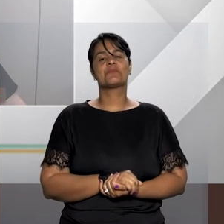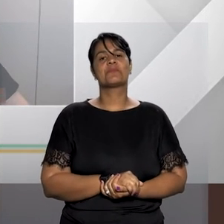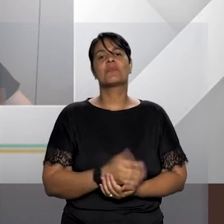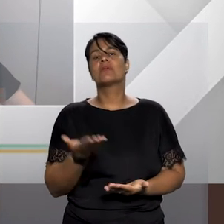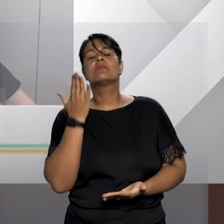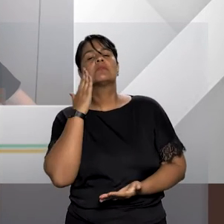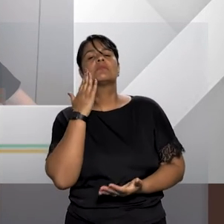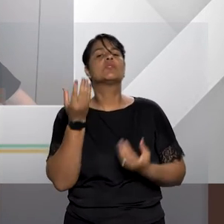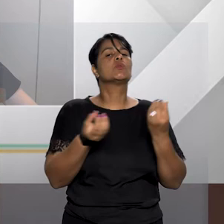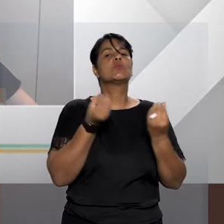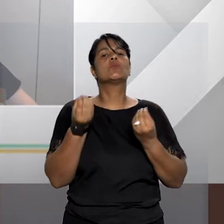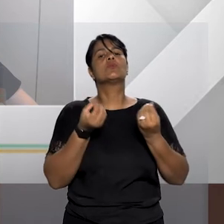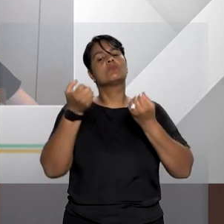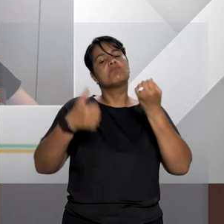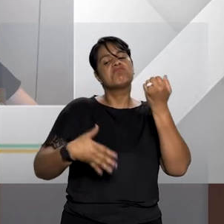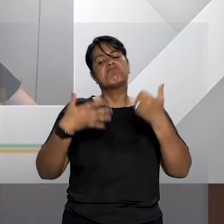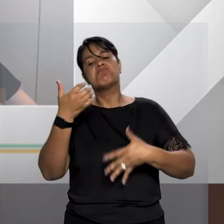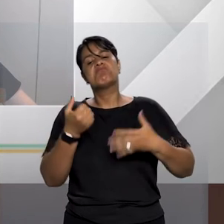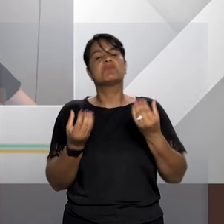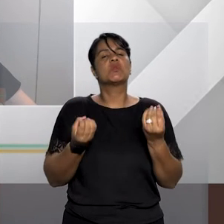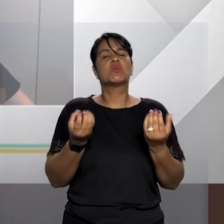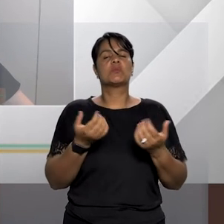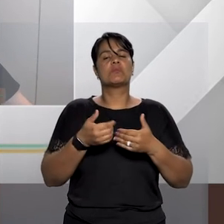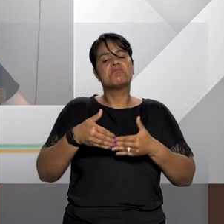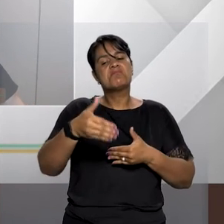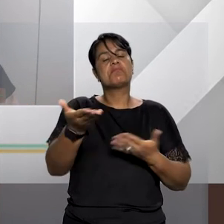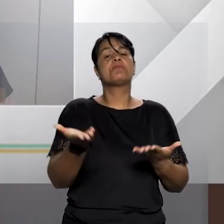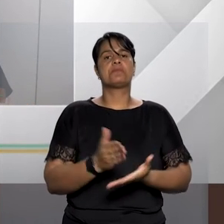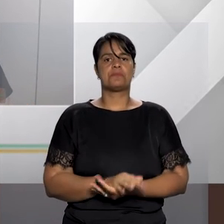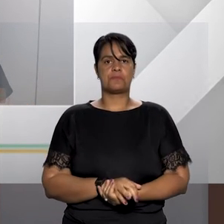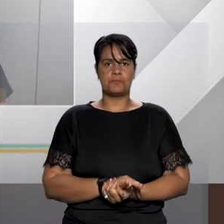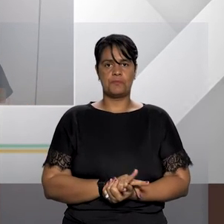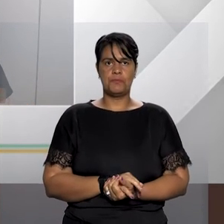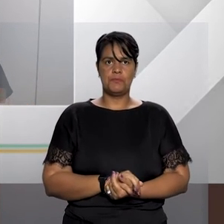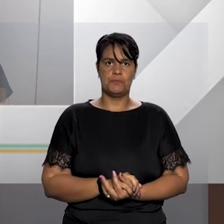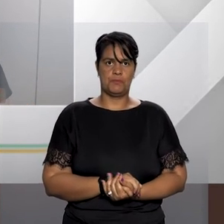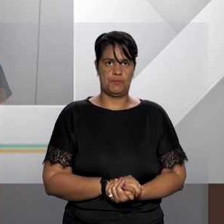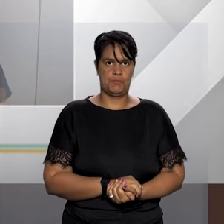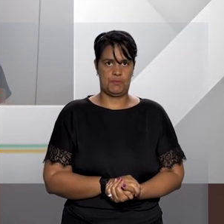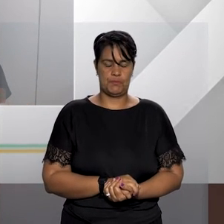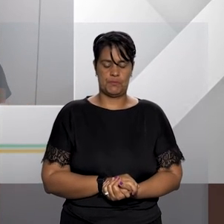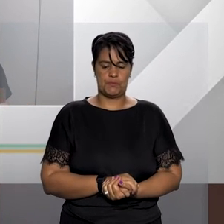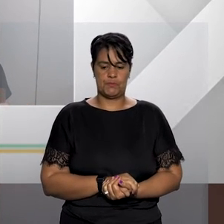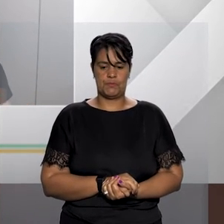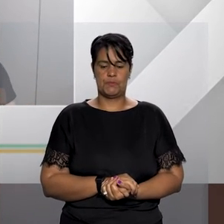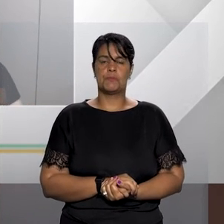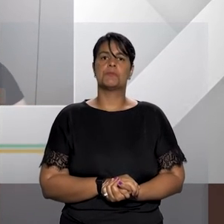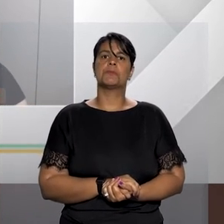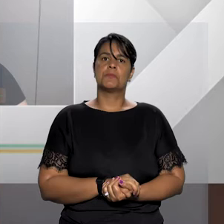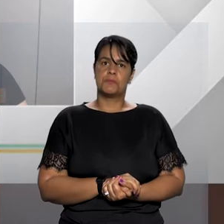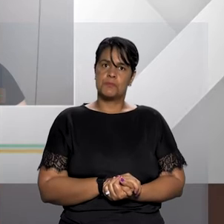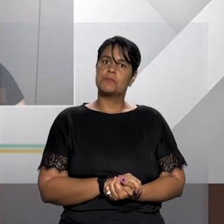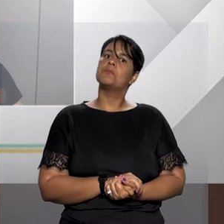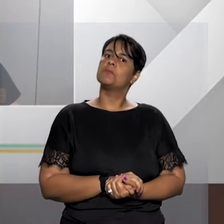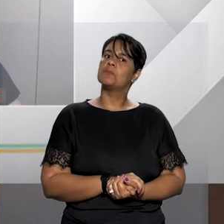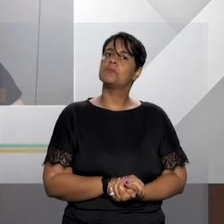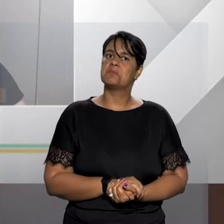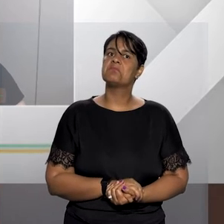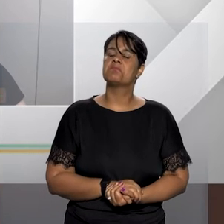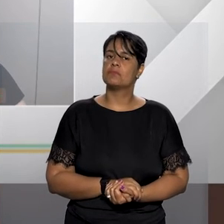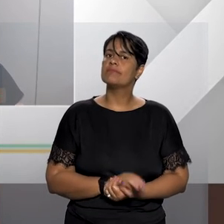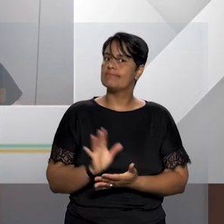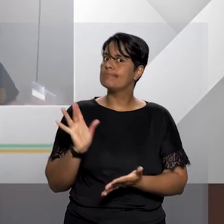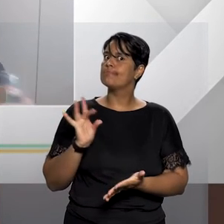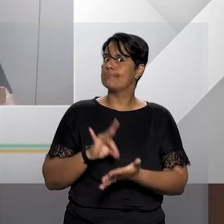observados até agora com a entrada em vigor dessa regra. Essa foi uma interessante inovação.